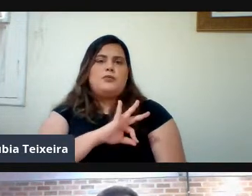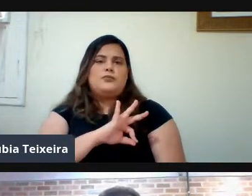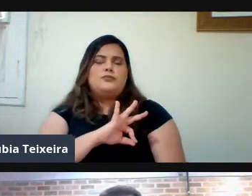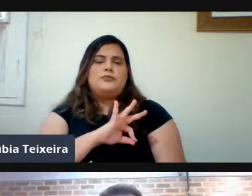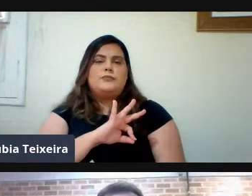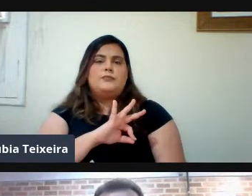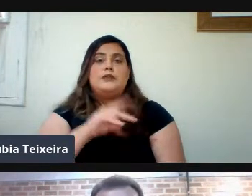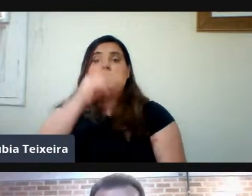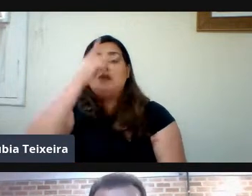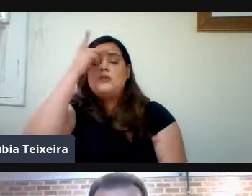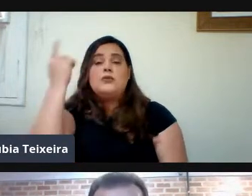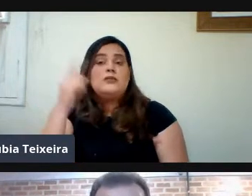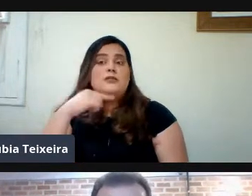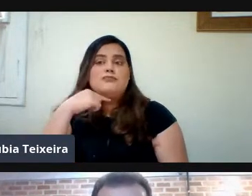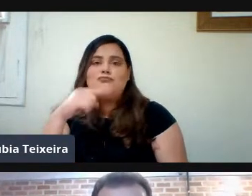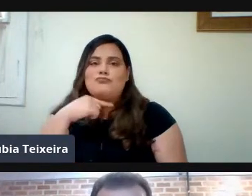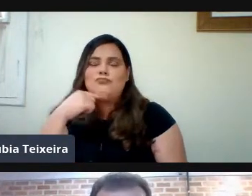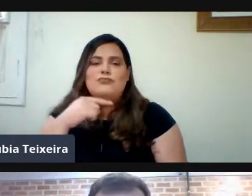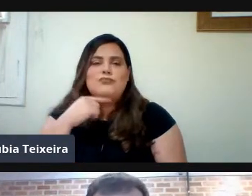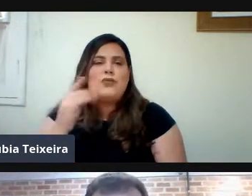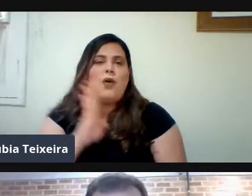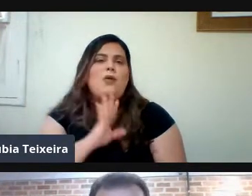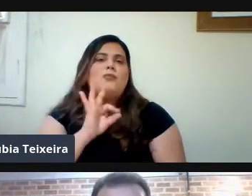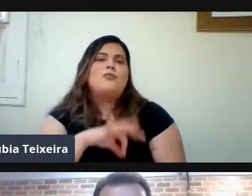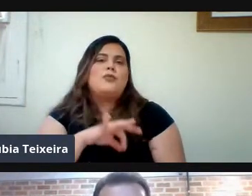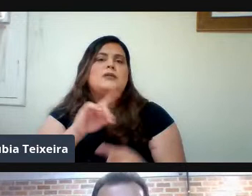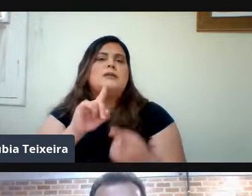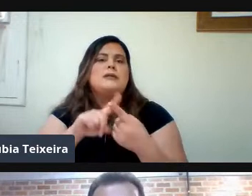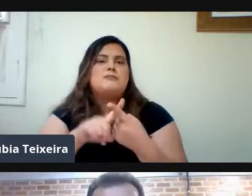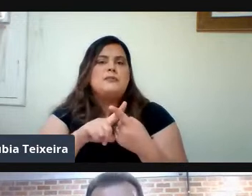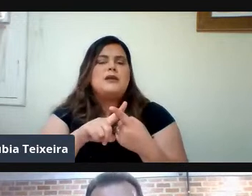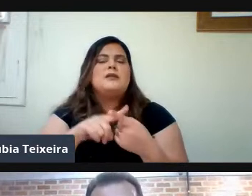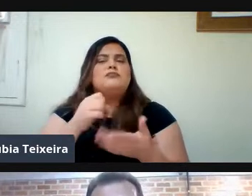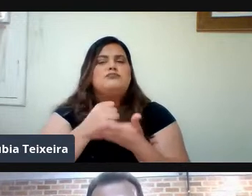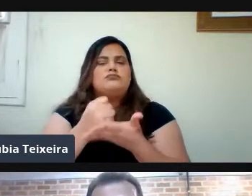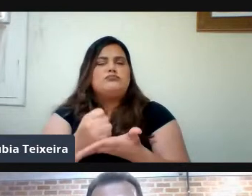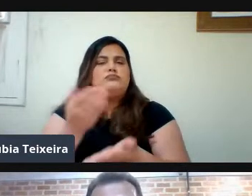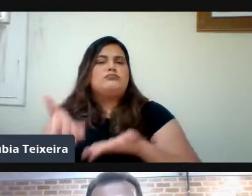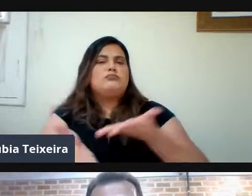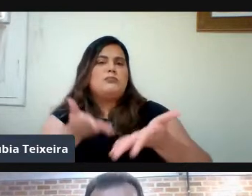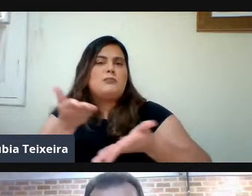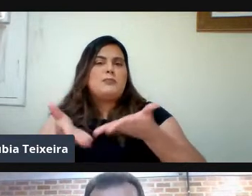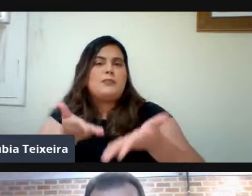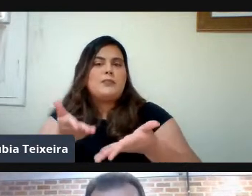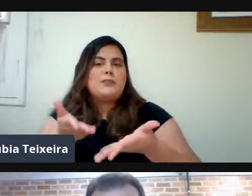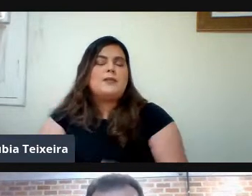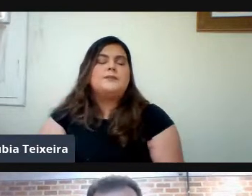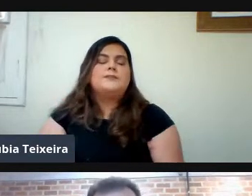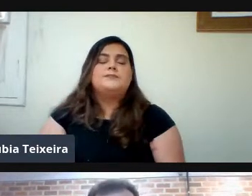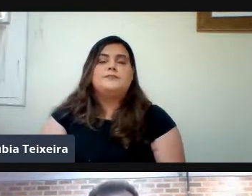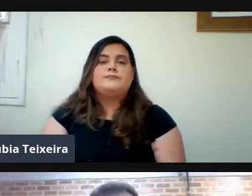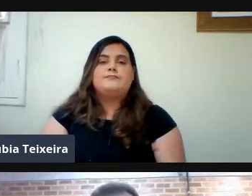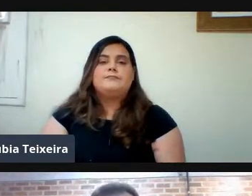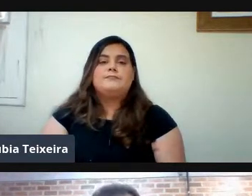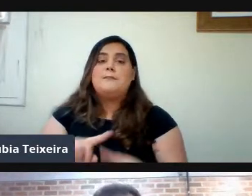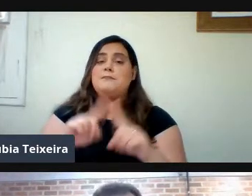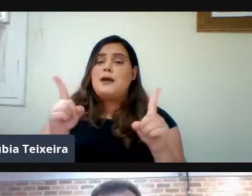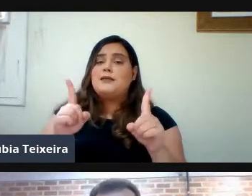Dentro Das Possibilidades Da Nossa Universidade Mas Mesmo Assim Nós Temos Grandes Desafios